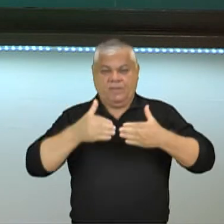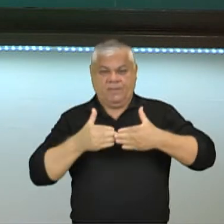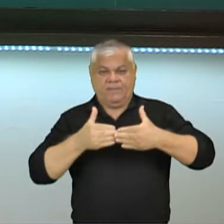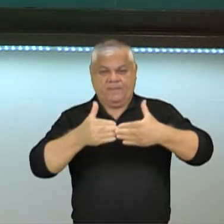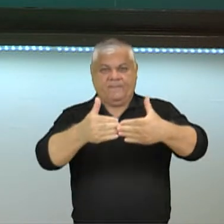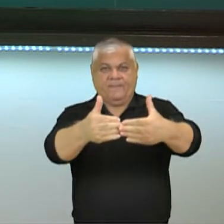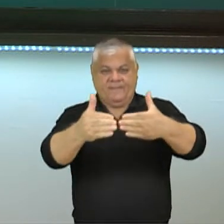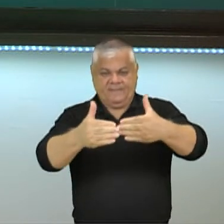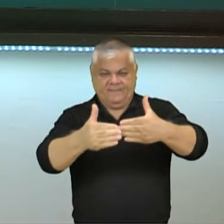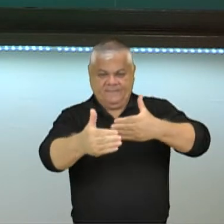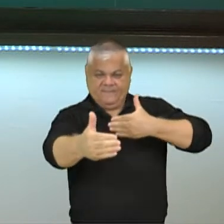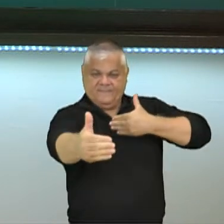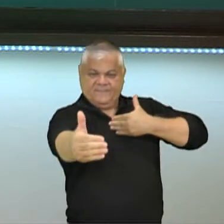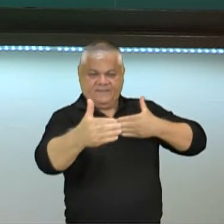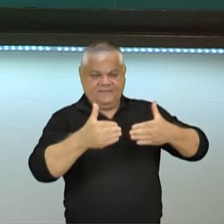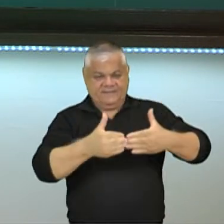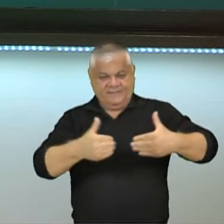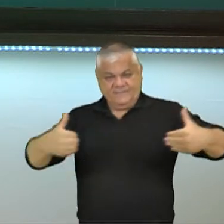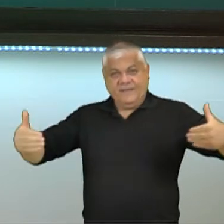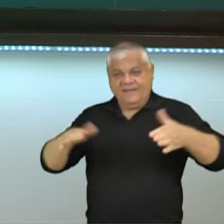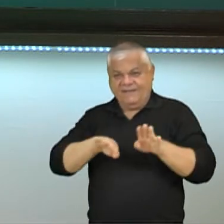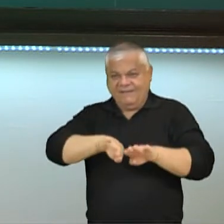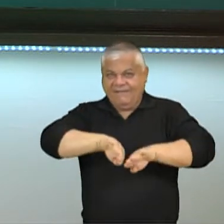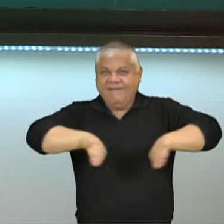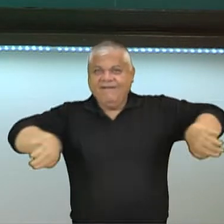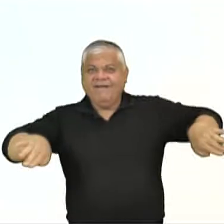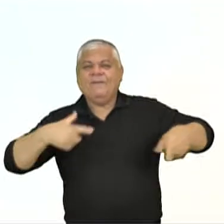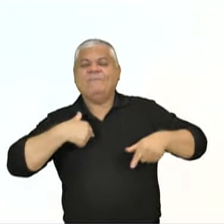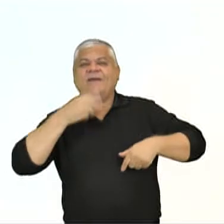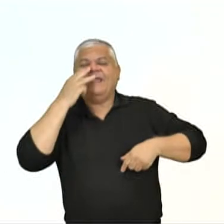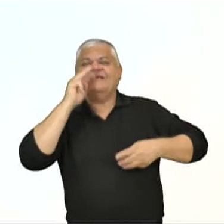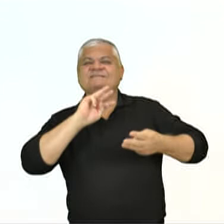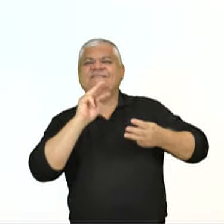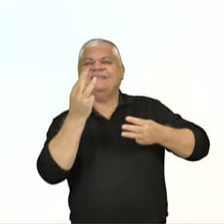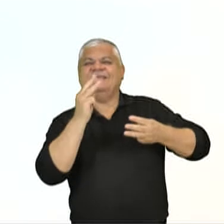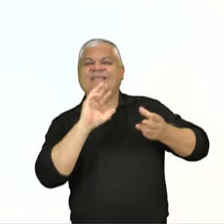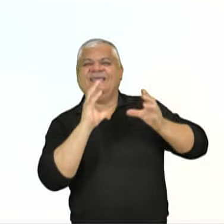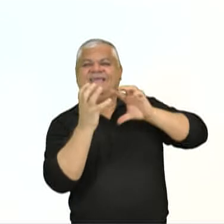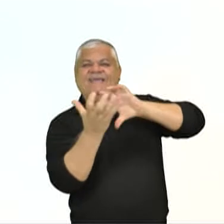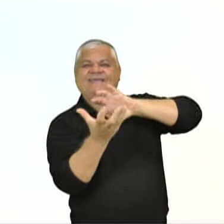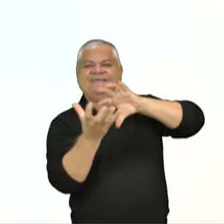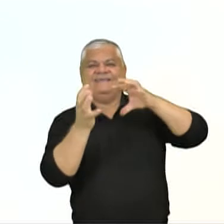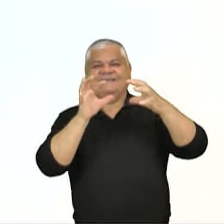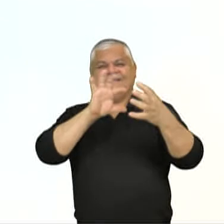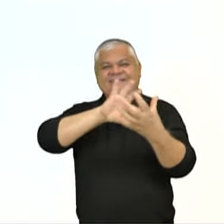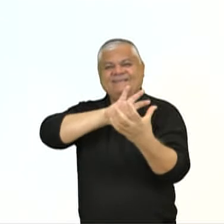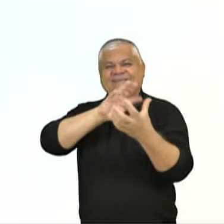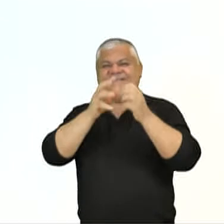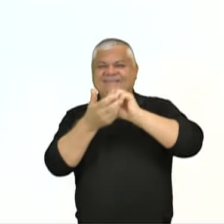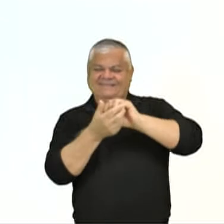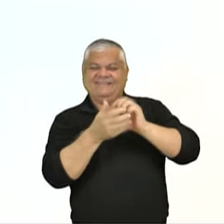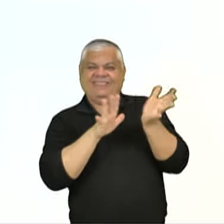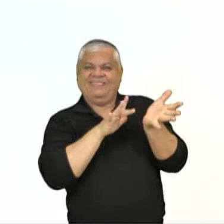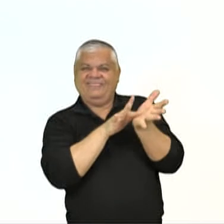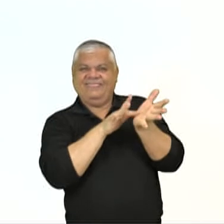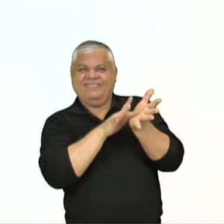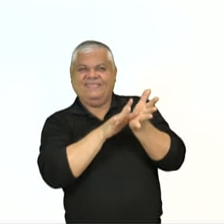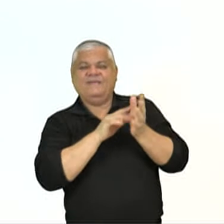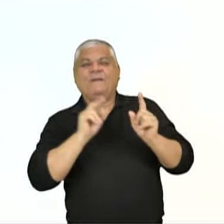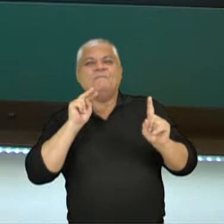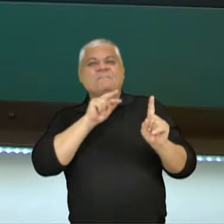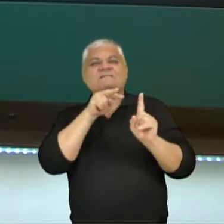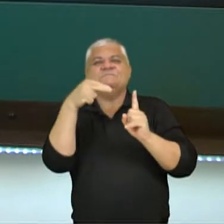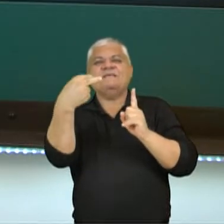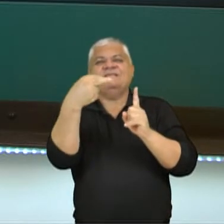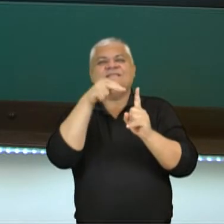paredes. Então, como se fosse janelas artificiais. Já um falso 3D e já exatamente uma projeção da imagem, um início da perspectiva que seria